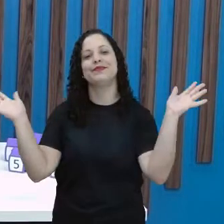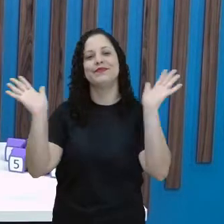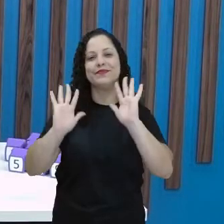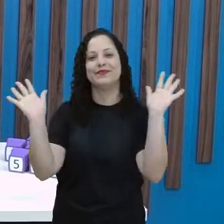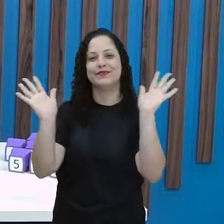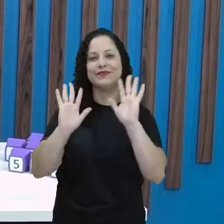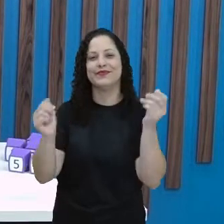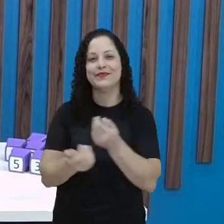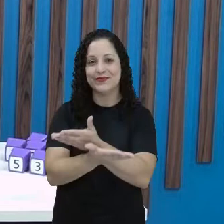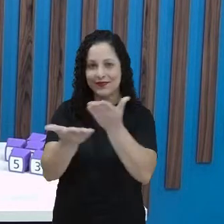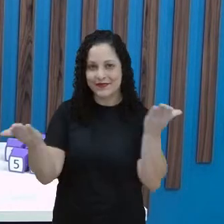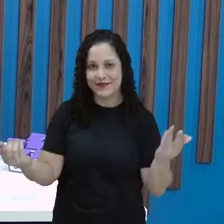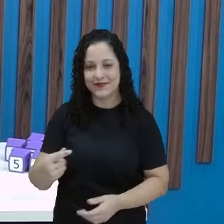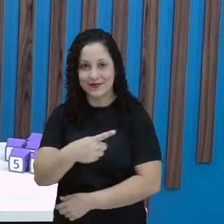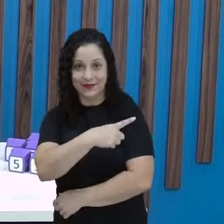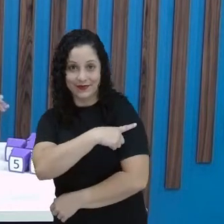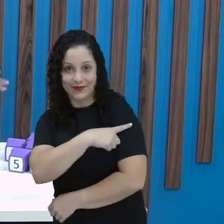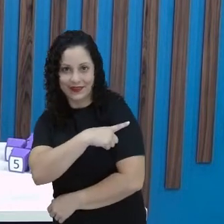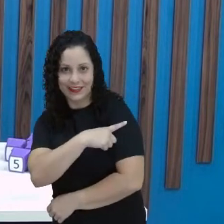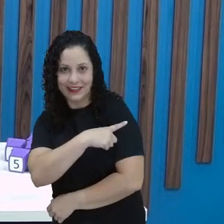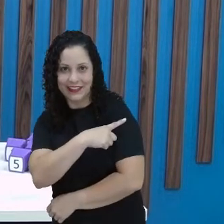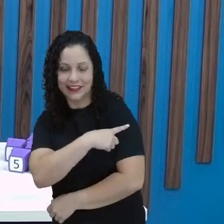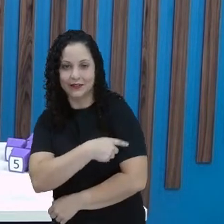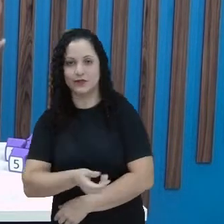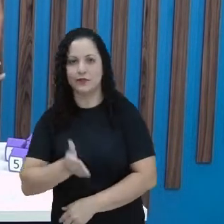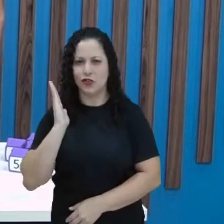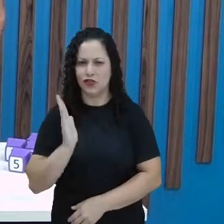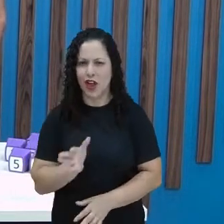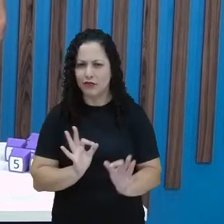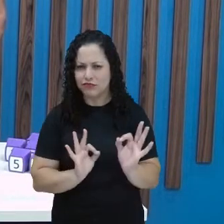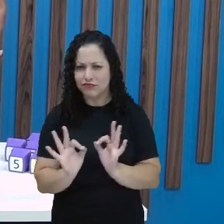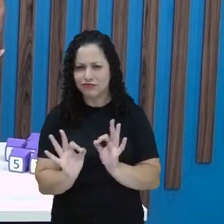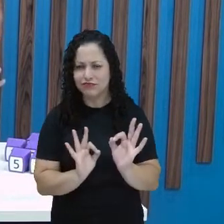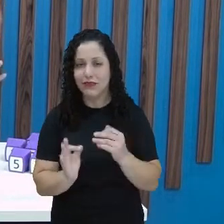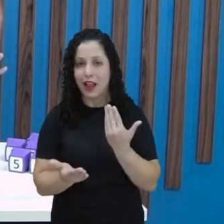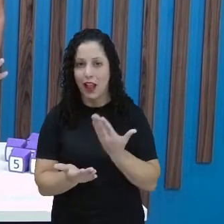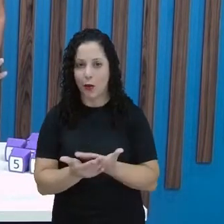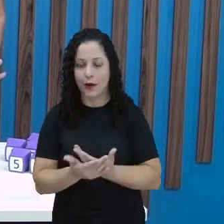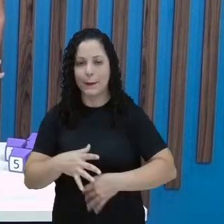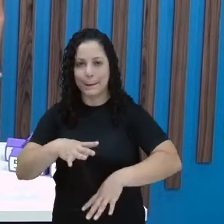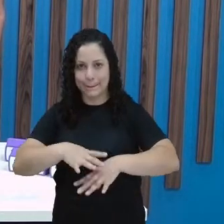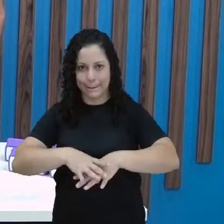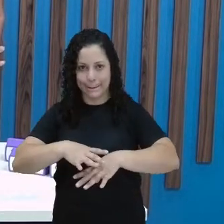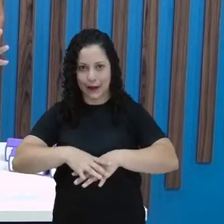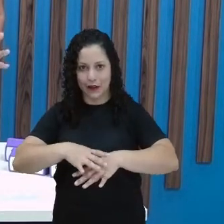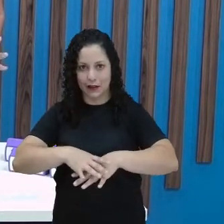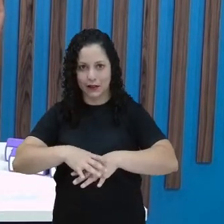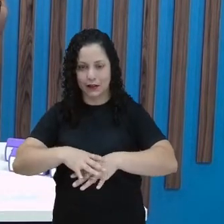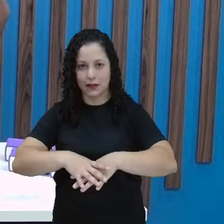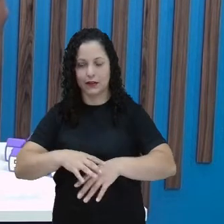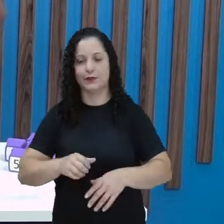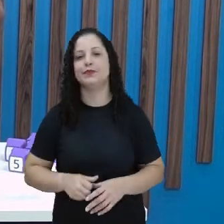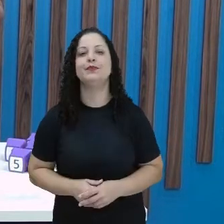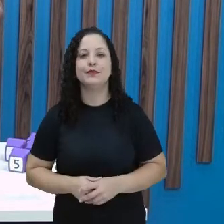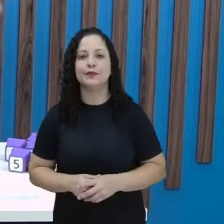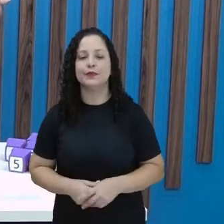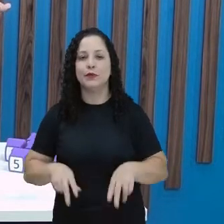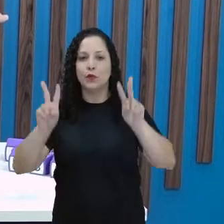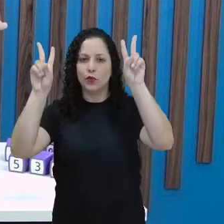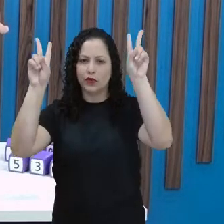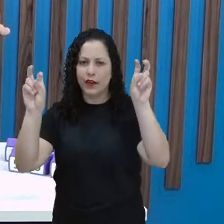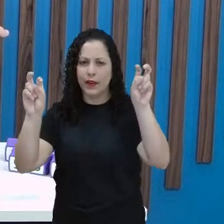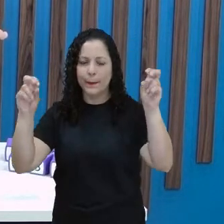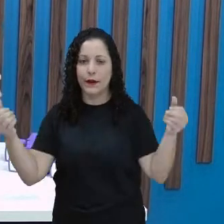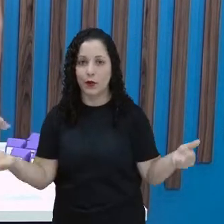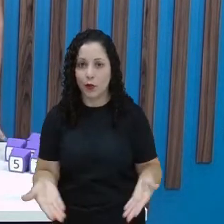Olá turminha do primeiro ano, preparados para mais uma aula de matemática? Pois é, o tema da